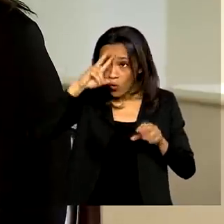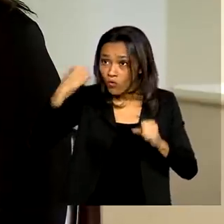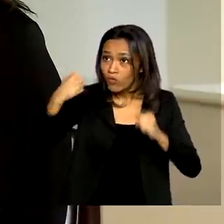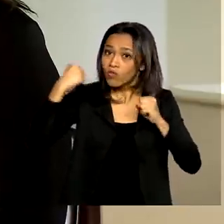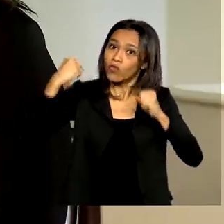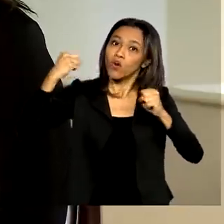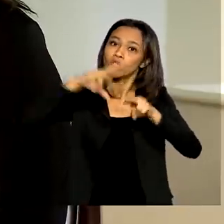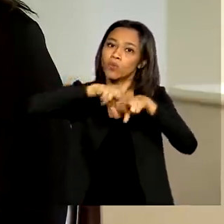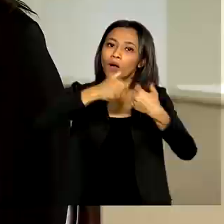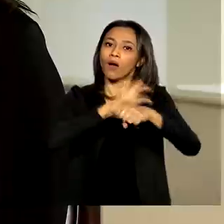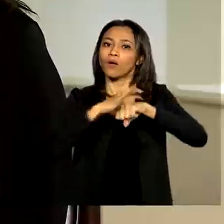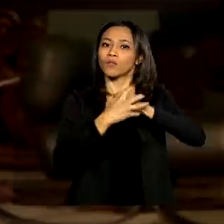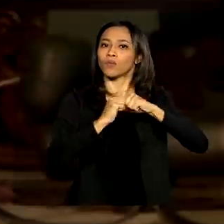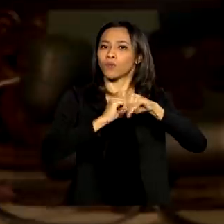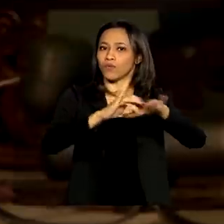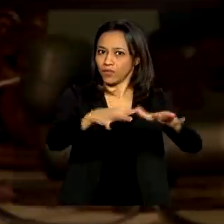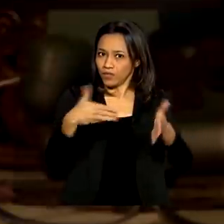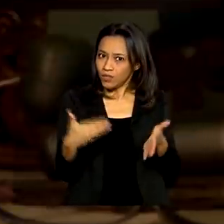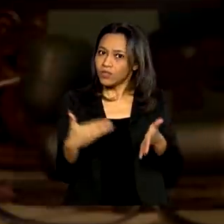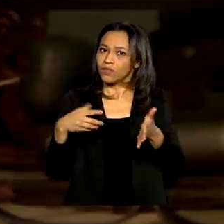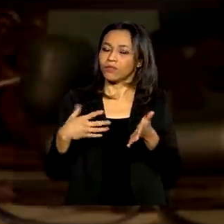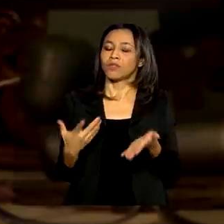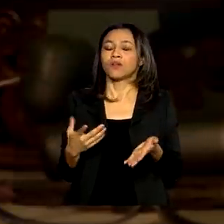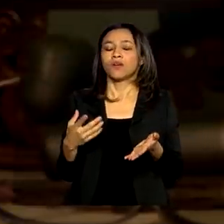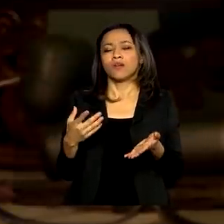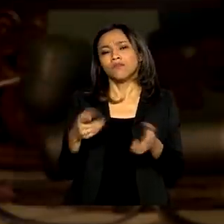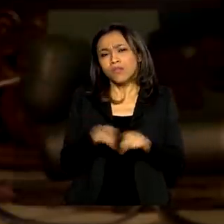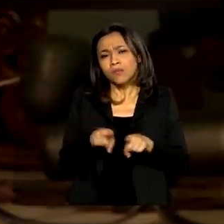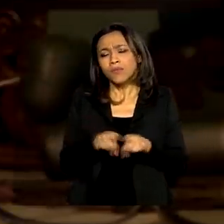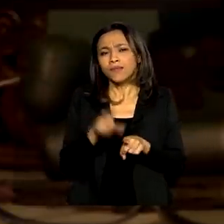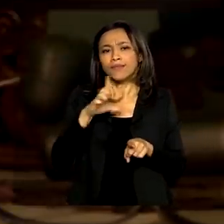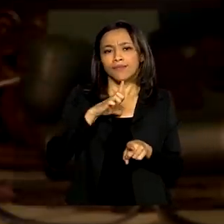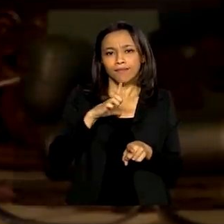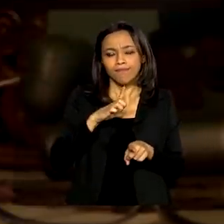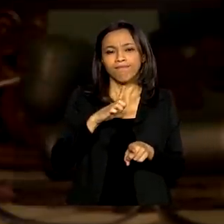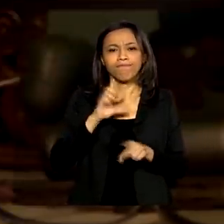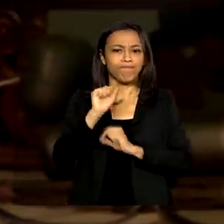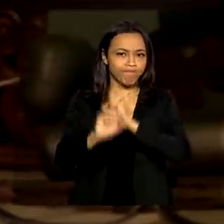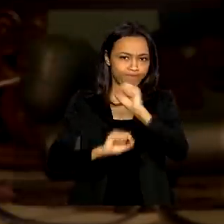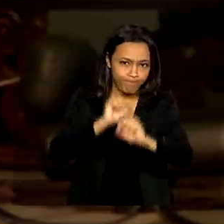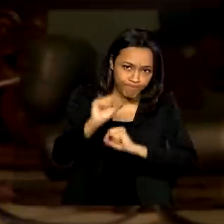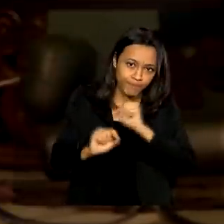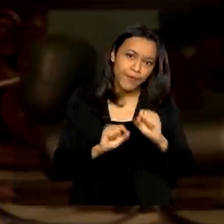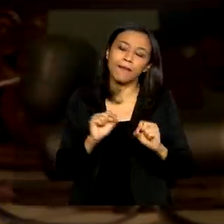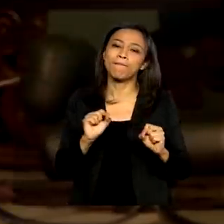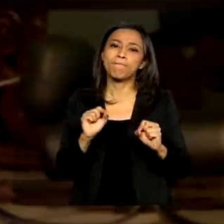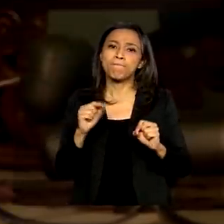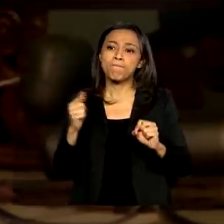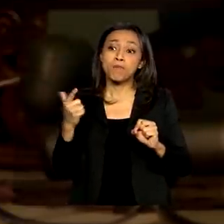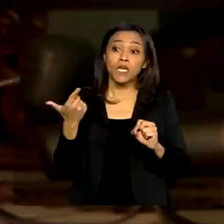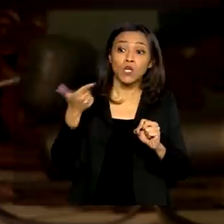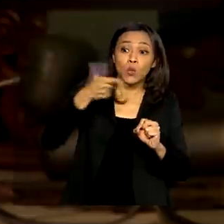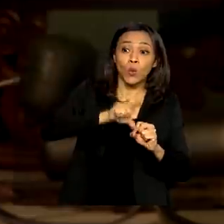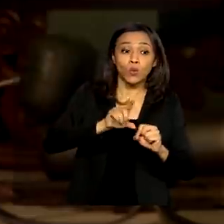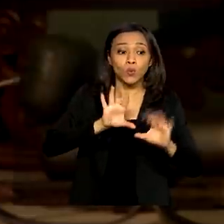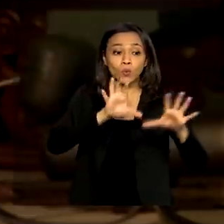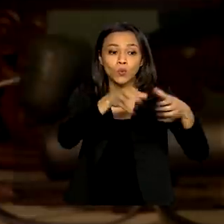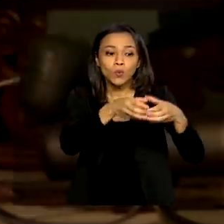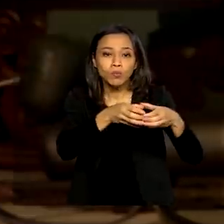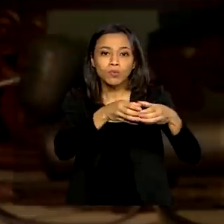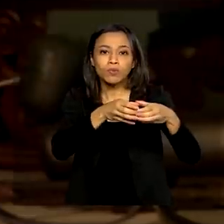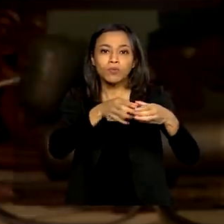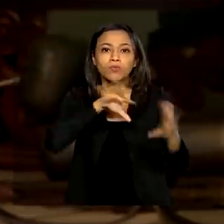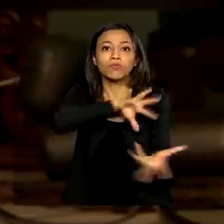nas áreas específicas do Covid, assim como nós temos a possibilidade também de entrar em outros grupos no planeta,